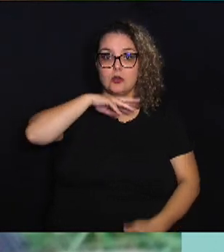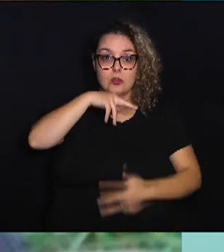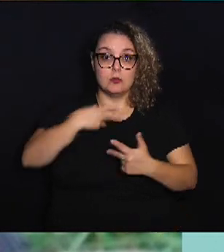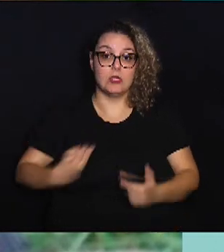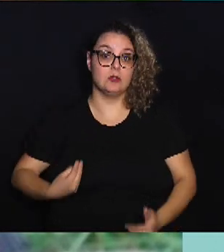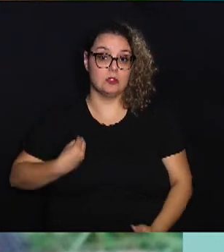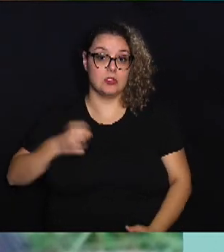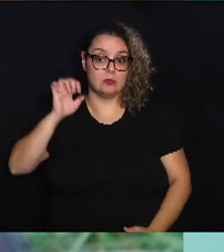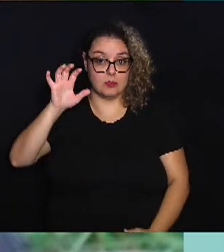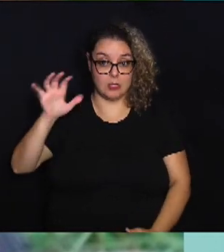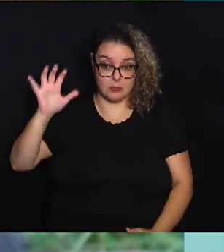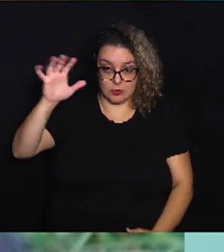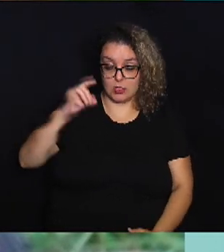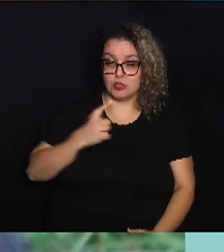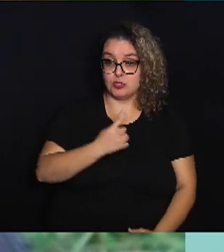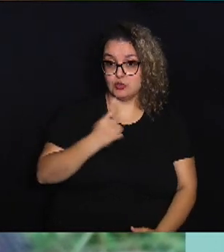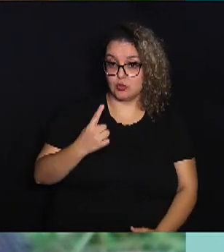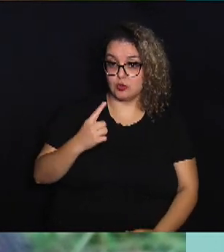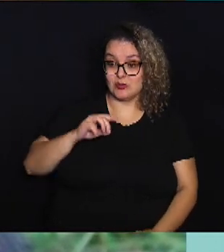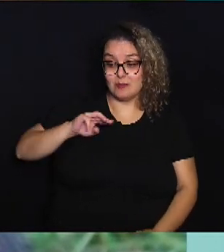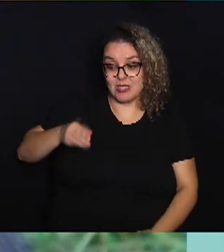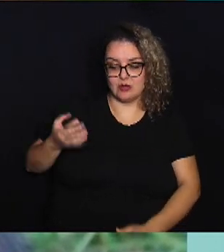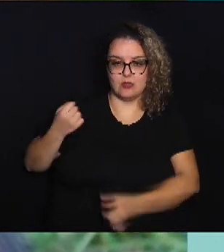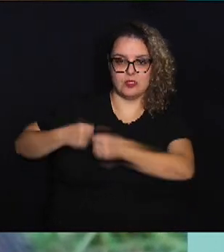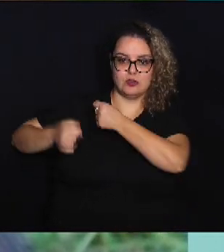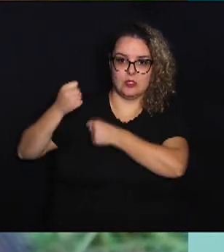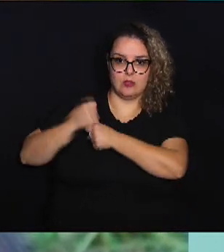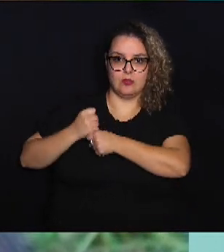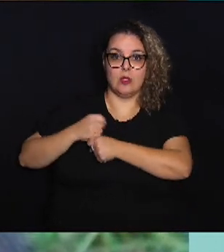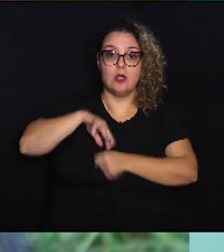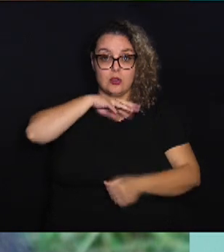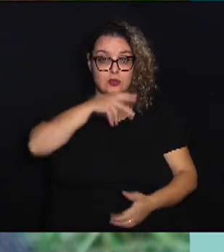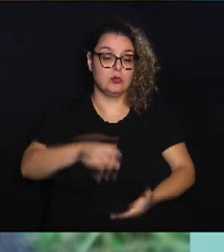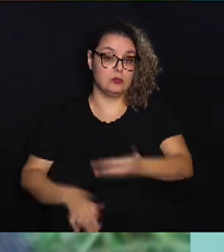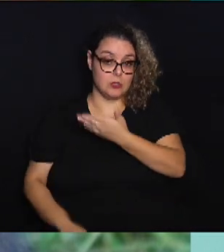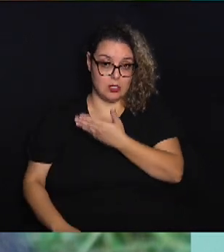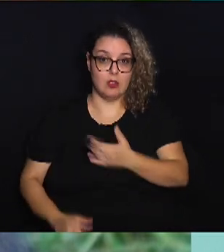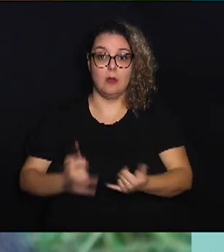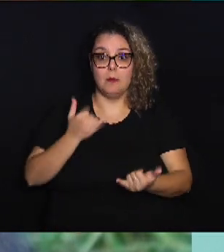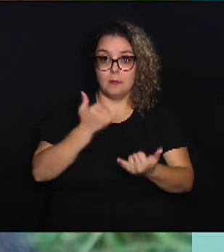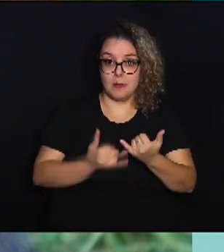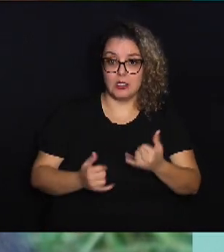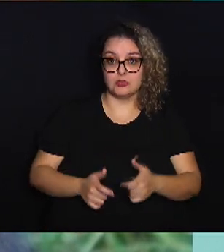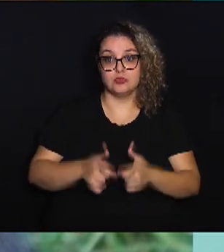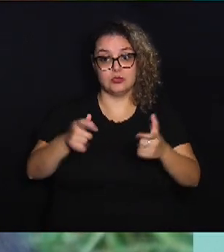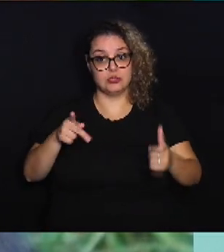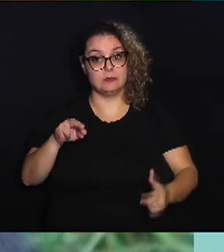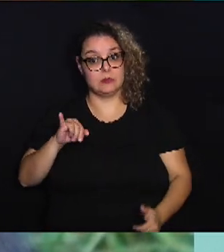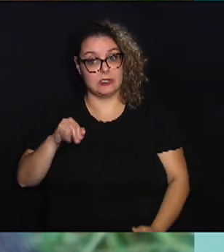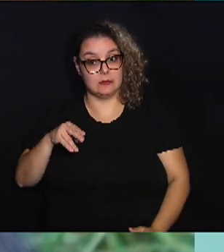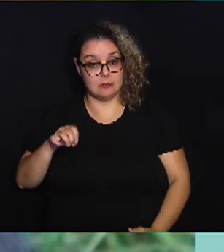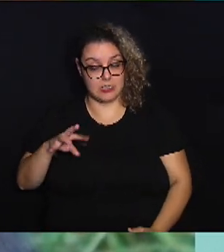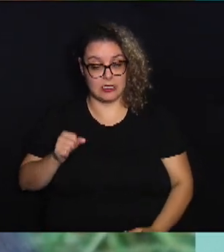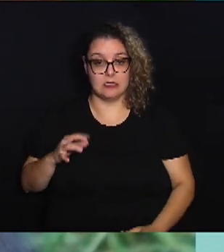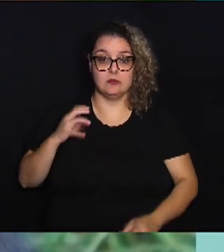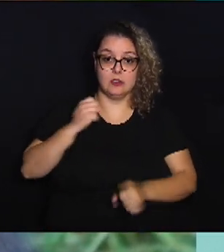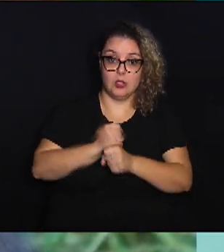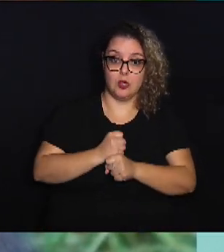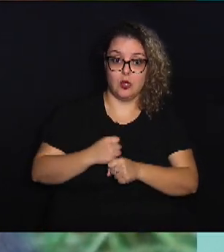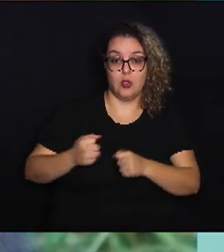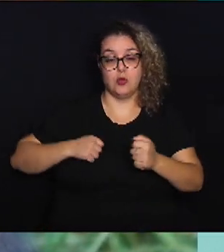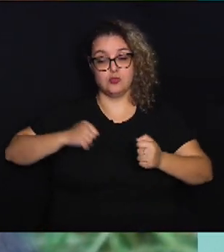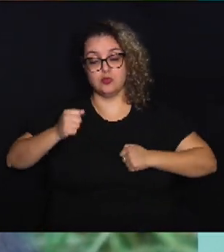Europa há cerca de 11 milhões de anos. O animal foi classificado como parte dos grandes primatas que engloba gorilas,